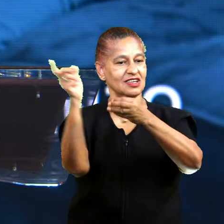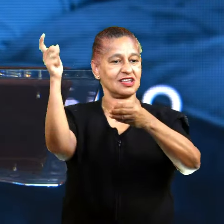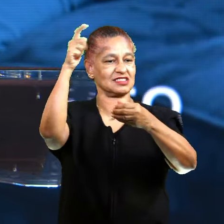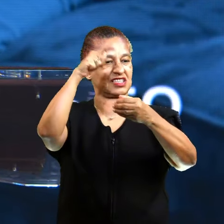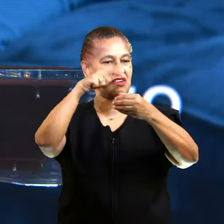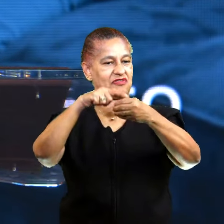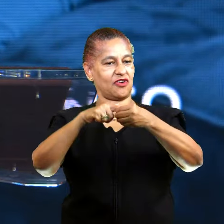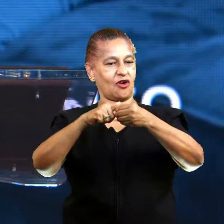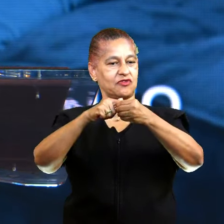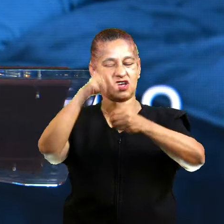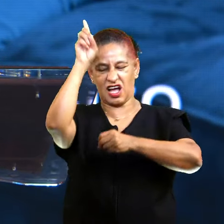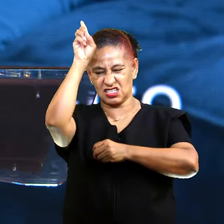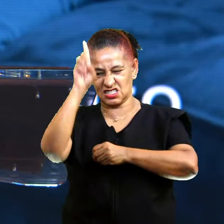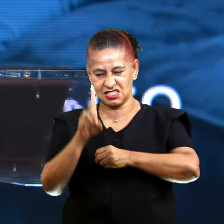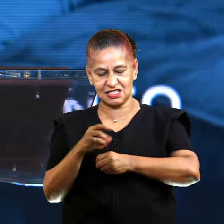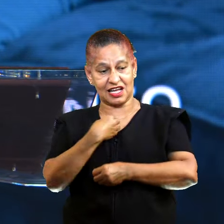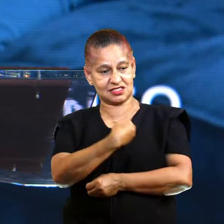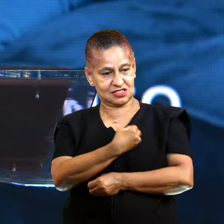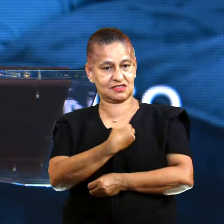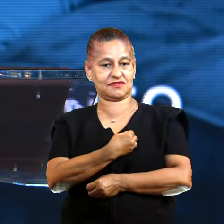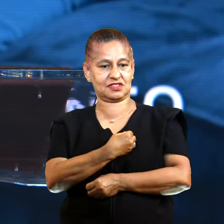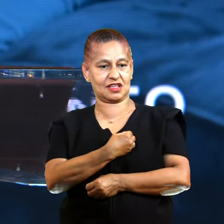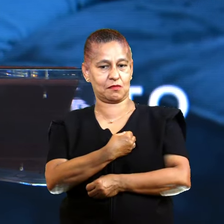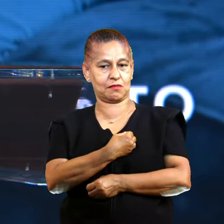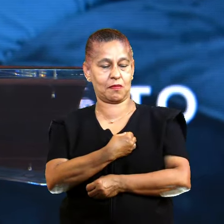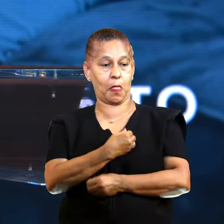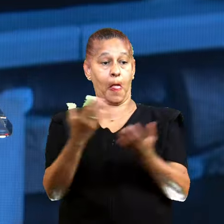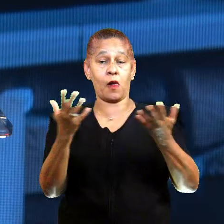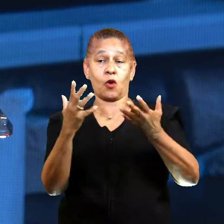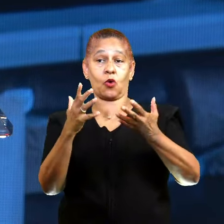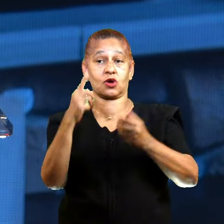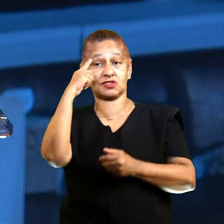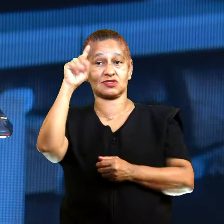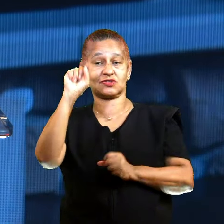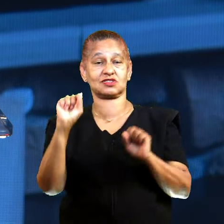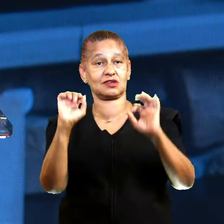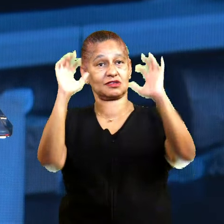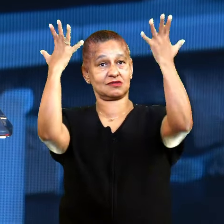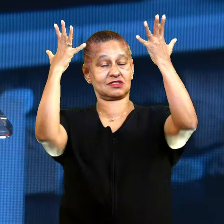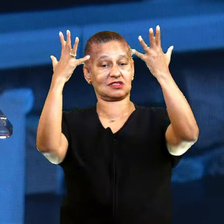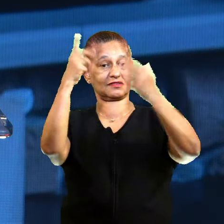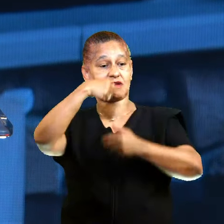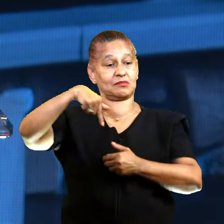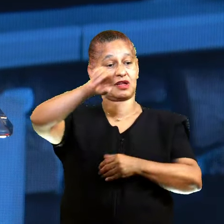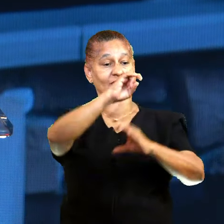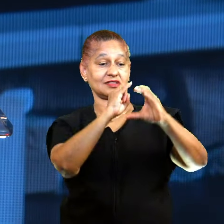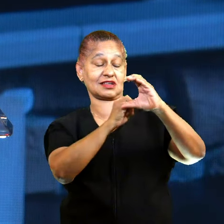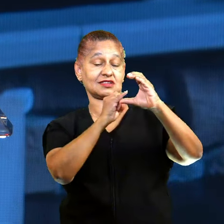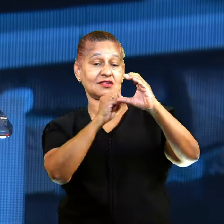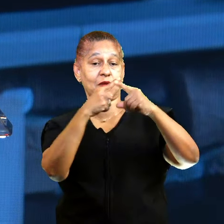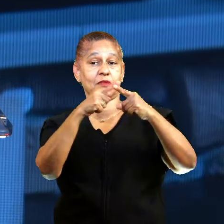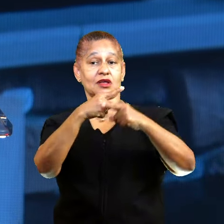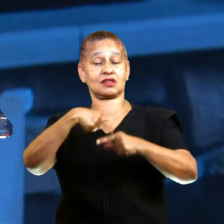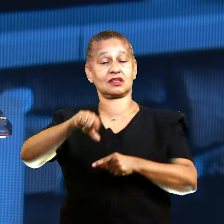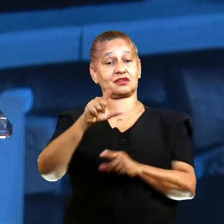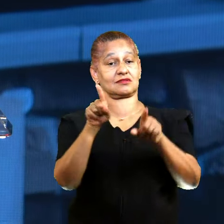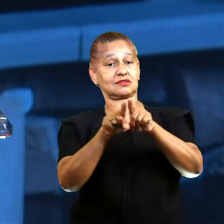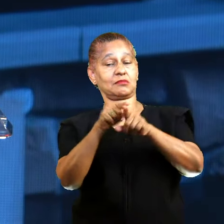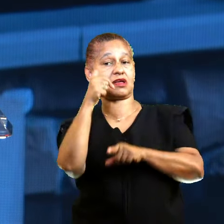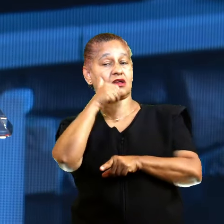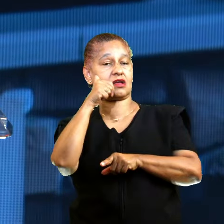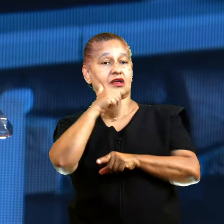Que especial. Nós queremos hoje um dia muito festivo para nós da Cristolândia, porque a gente está aqui com a Carolina